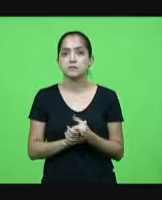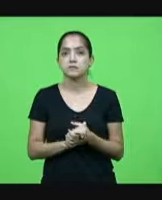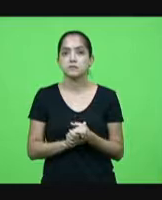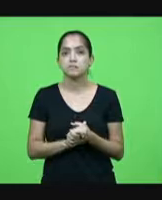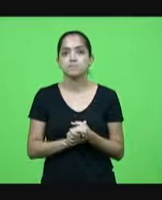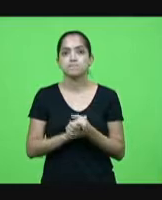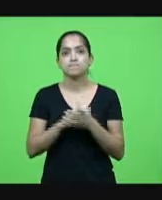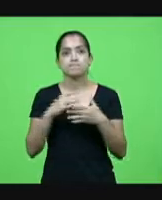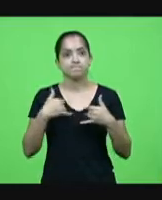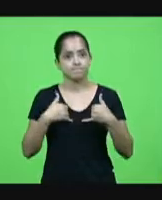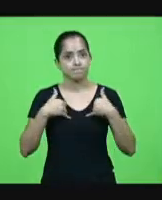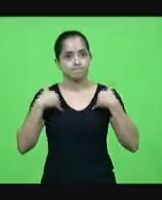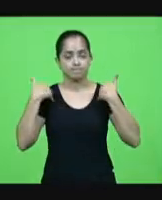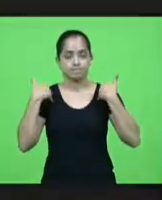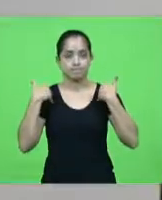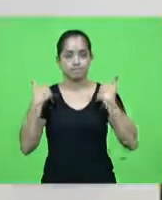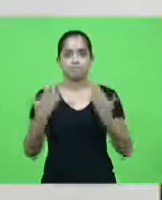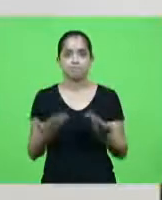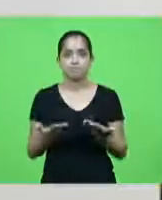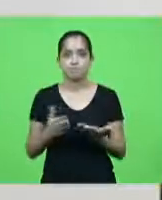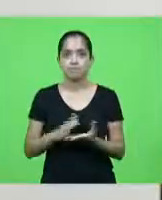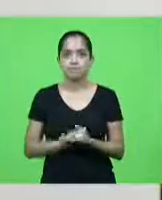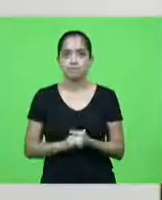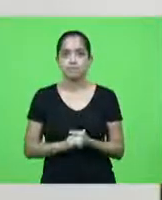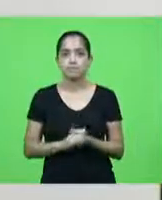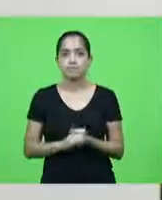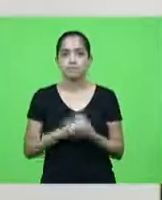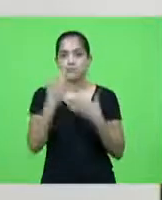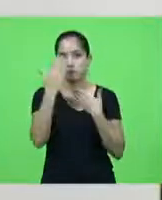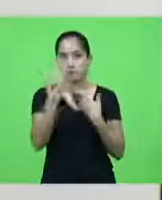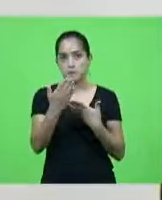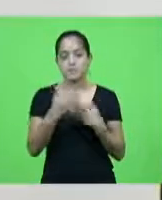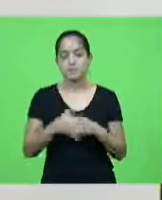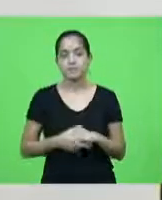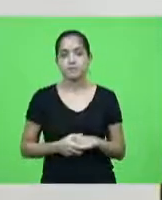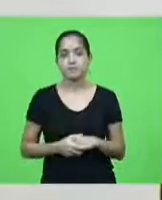orgulho para todos nós muito obrigado senhor presidente